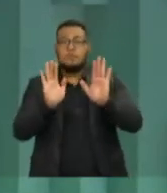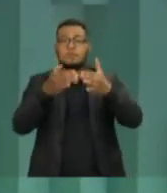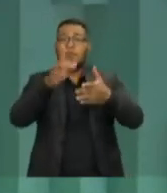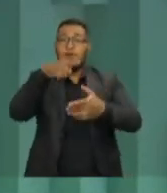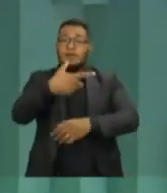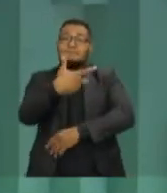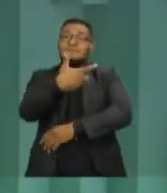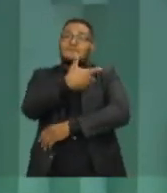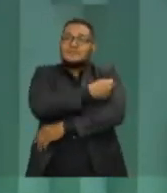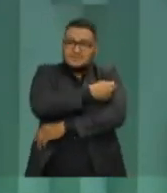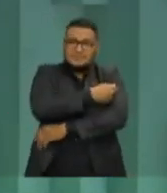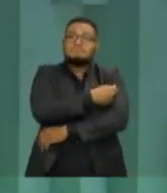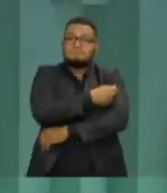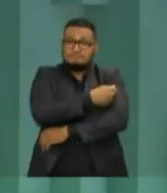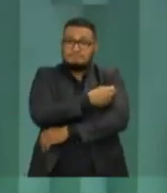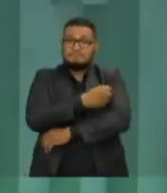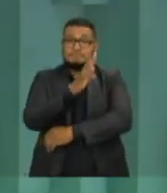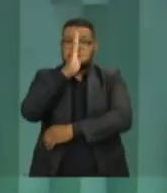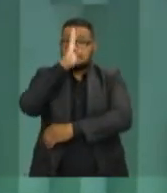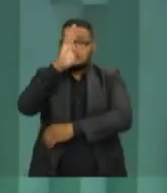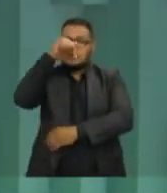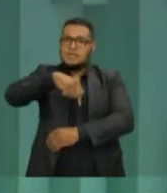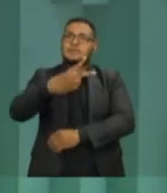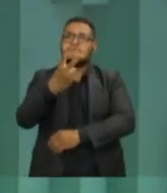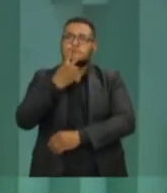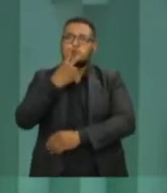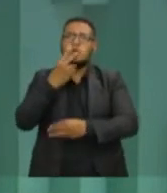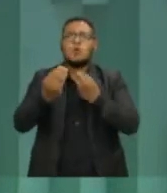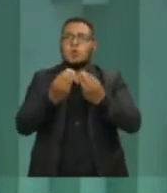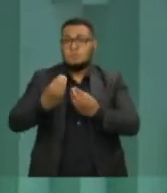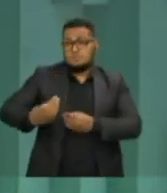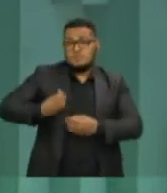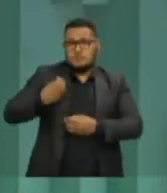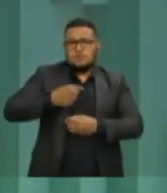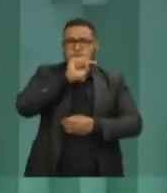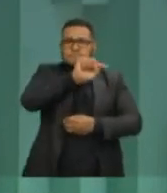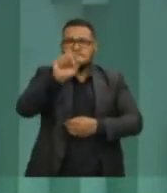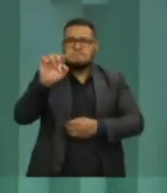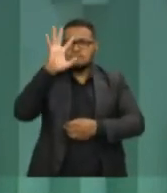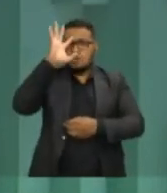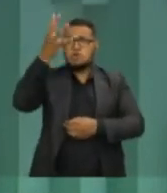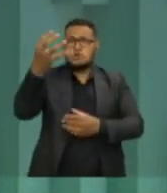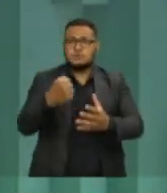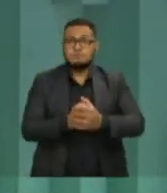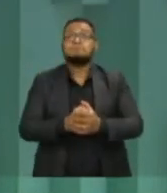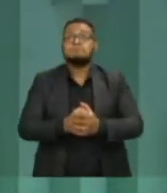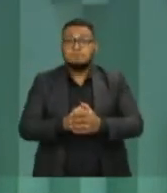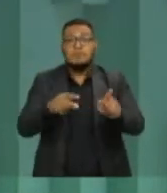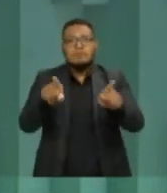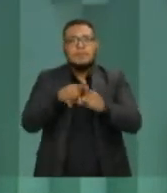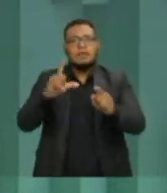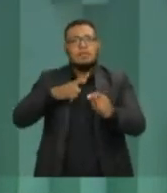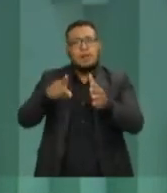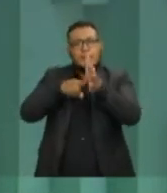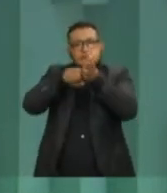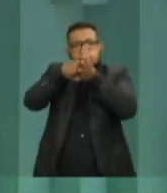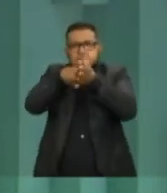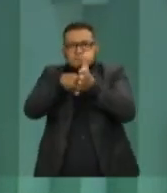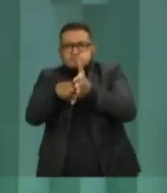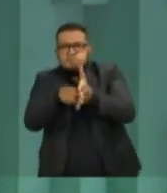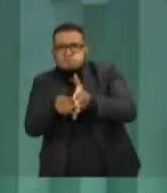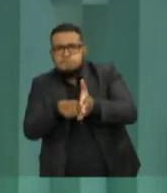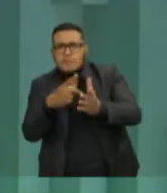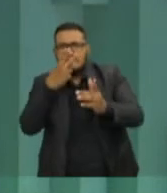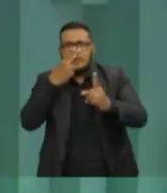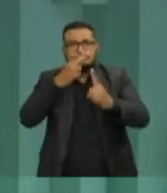principalmente os de Vitória. Então, nós queremos resolver a vida das pessoas. Nós queremos também ampliar a triagem. A triagem é o instrumento mais importante